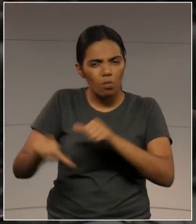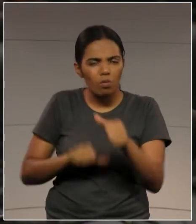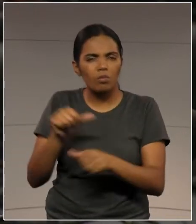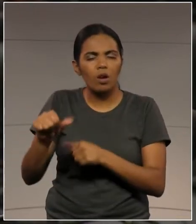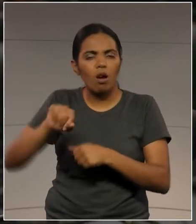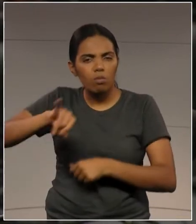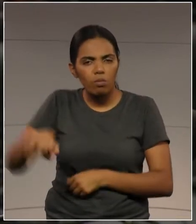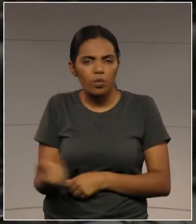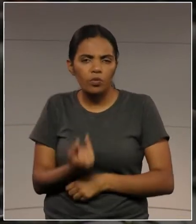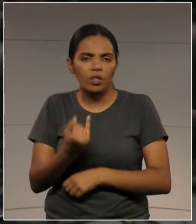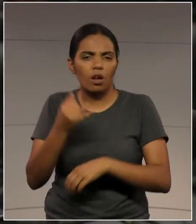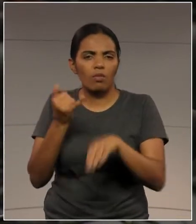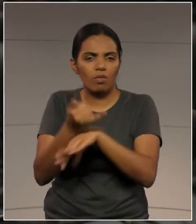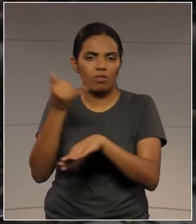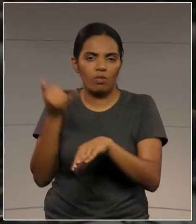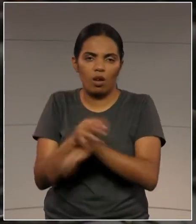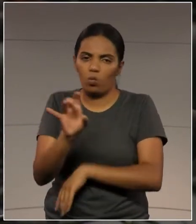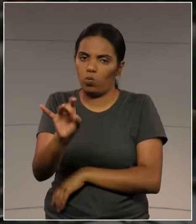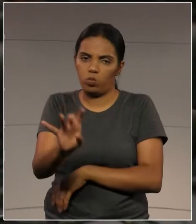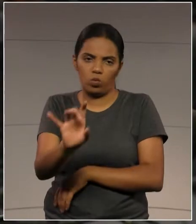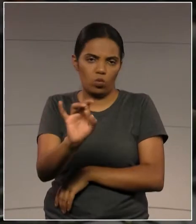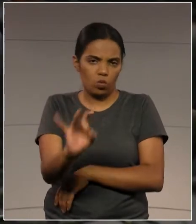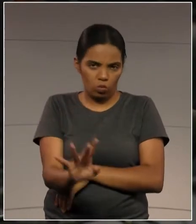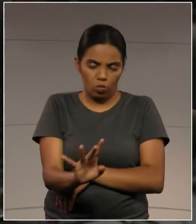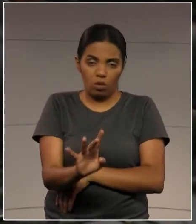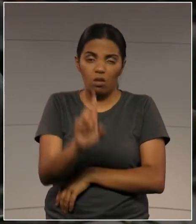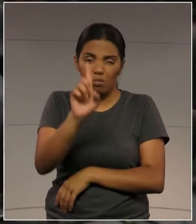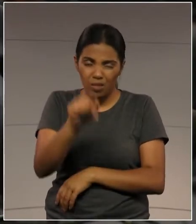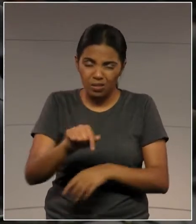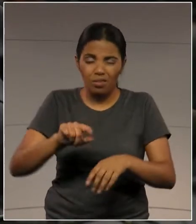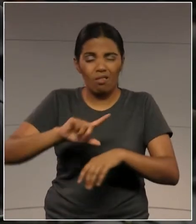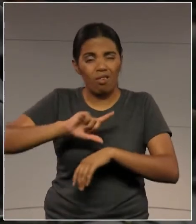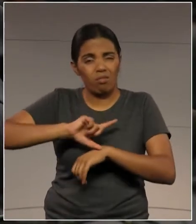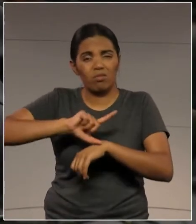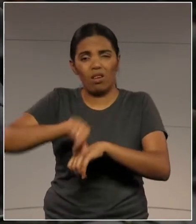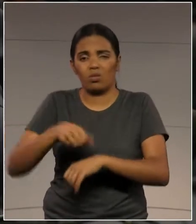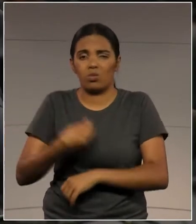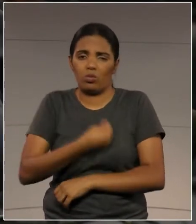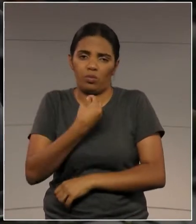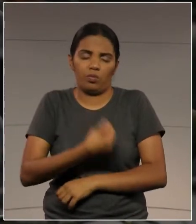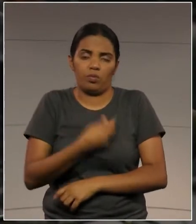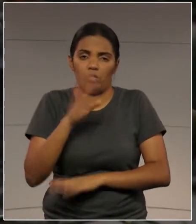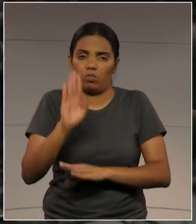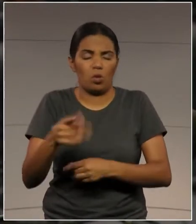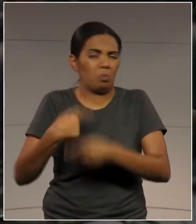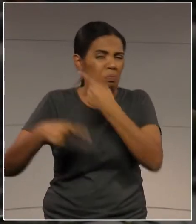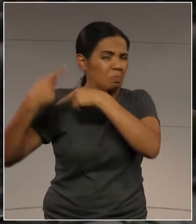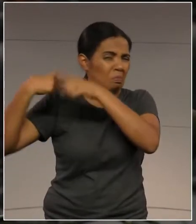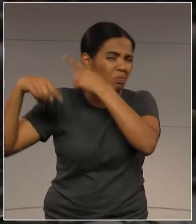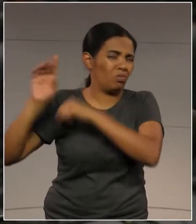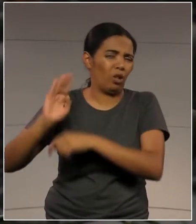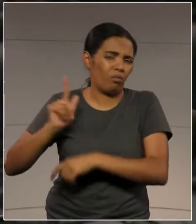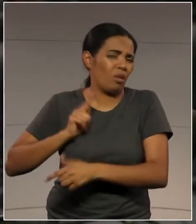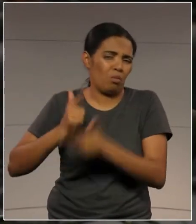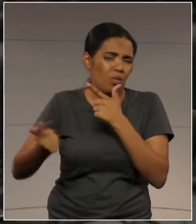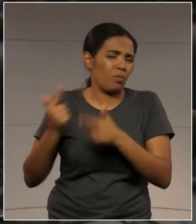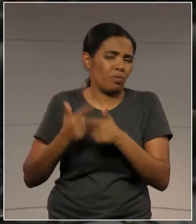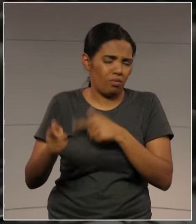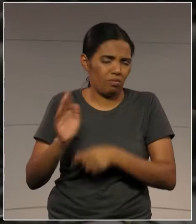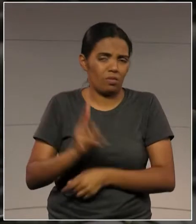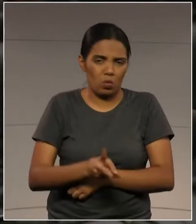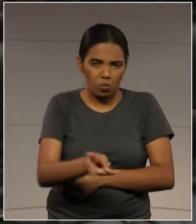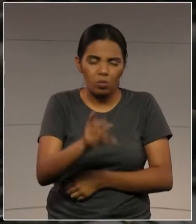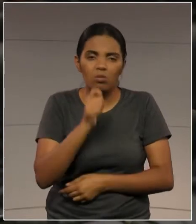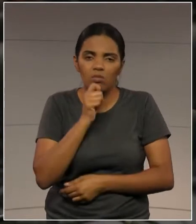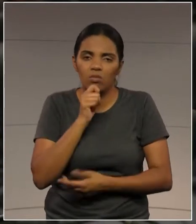isso é um atraso de vida. E isso são de governos anteriores, seu secretário. Então, eu faria aqui um apelo, que vossa